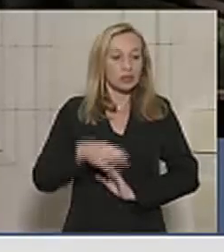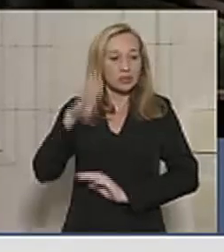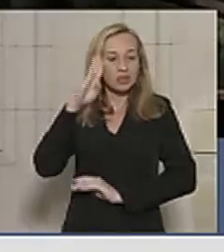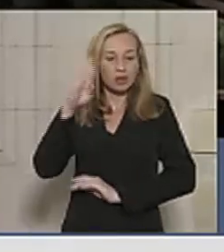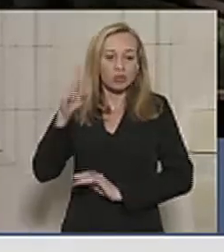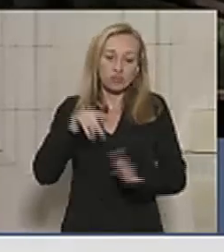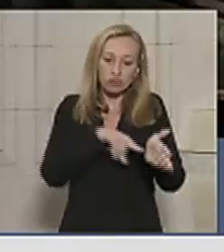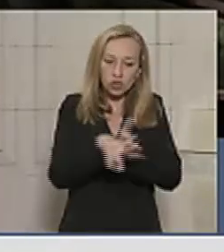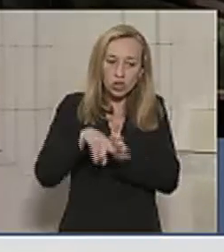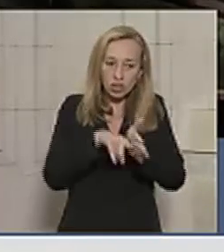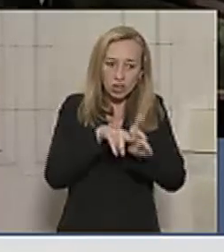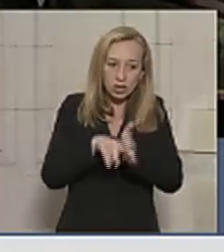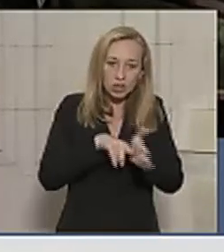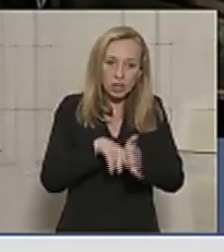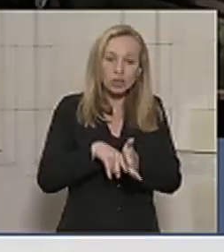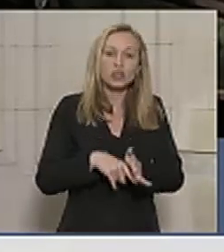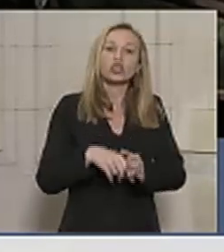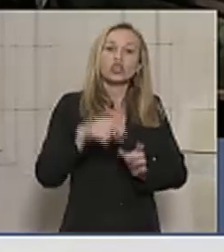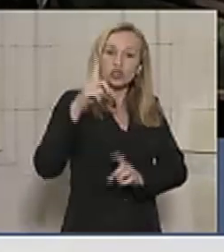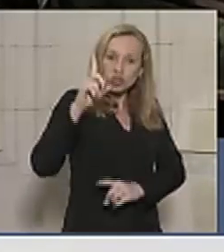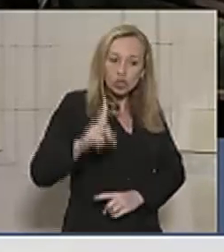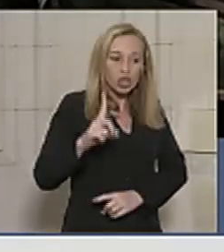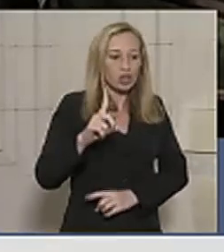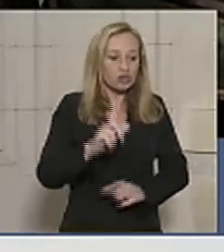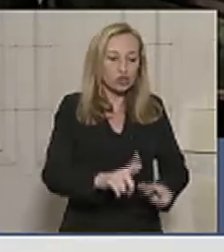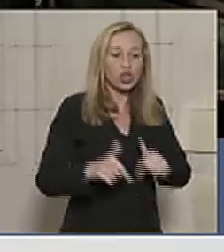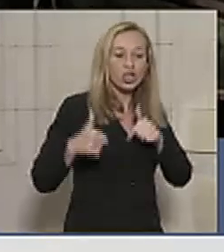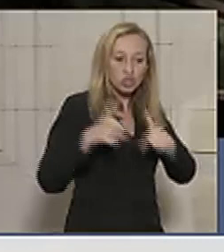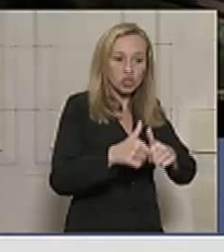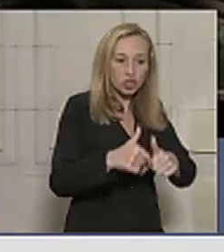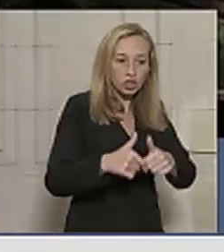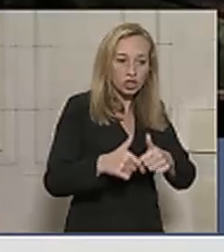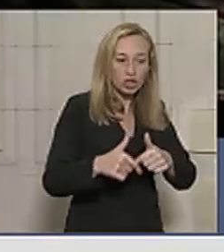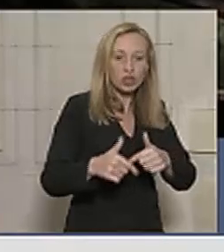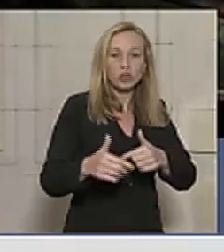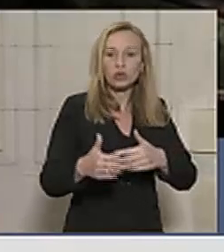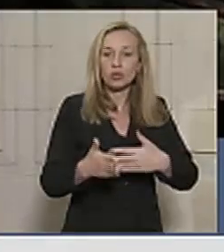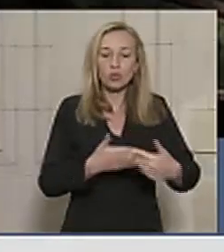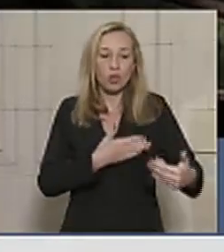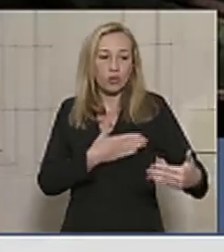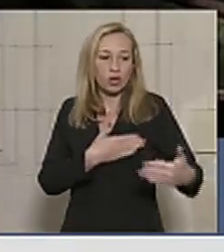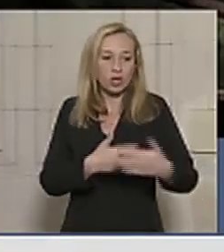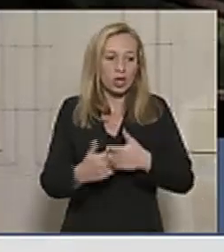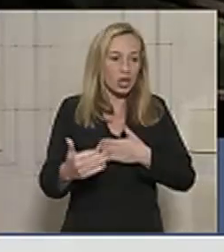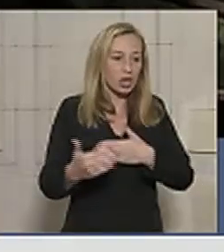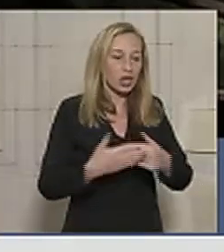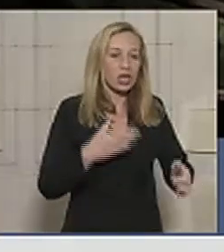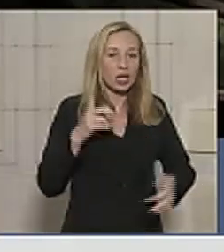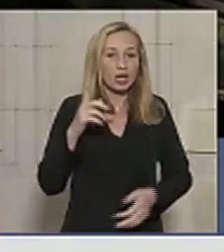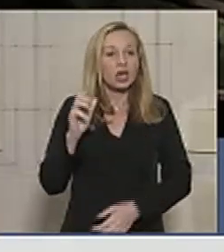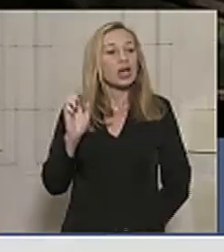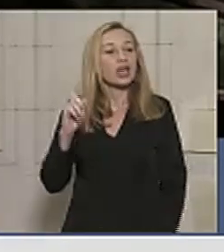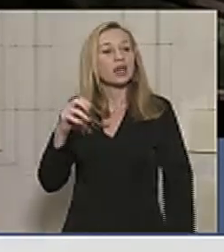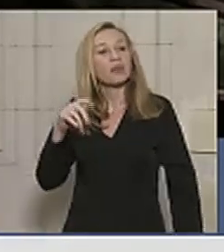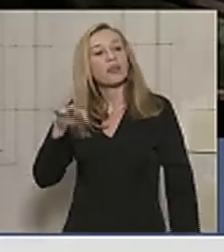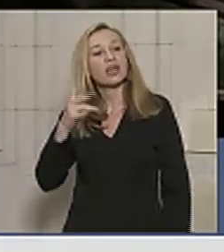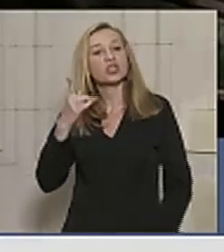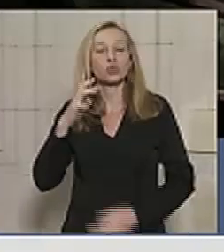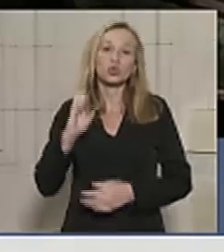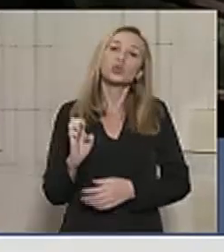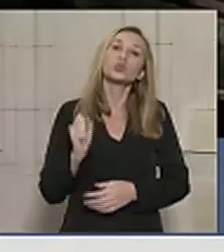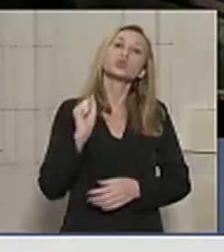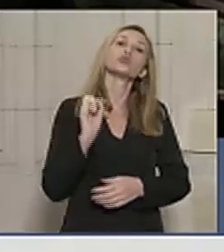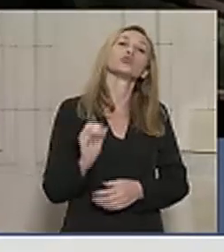a fiscalização e com direito de ação em todo e qualquer equipamento do Estado do Rio de Janeiro. Então,